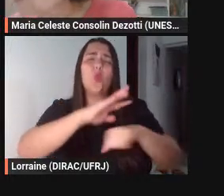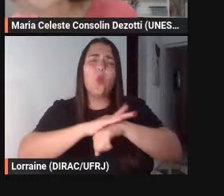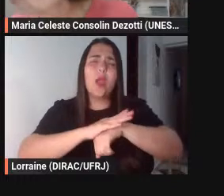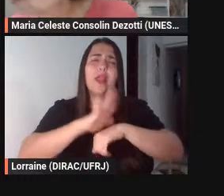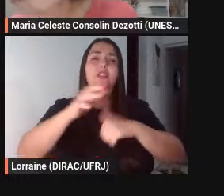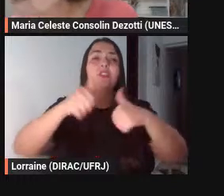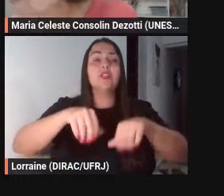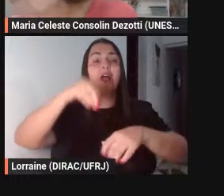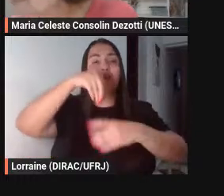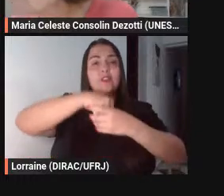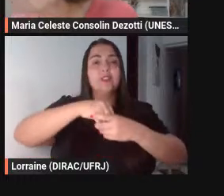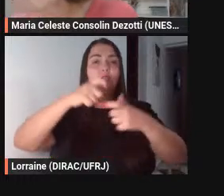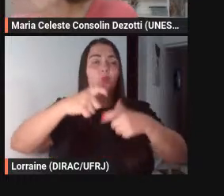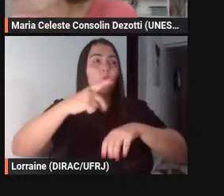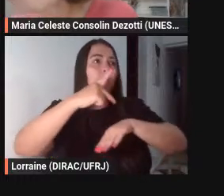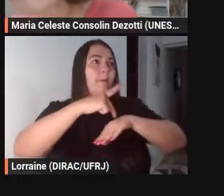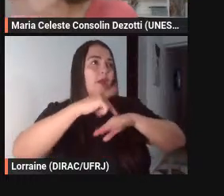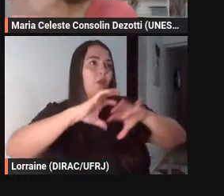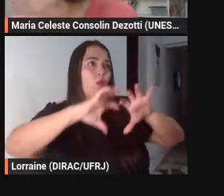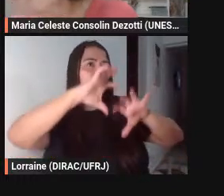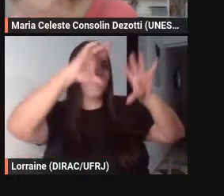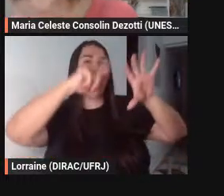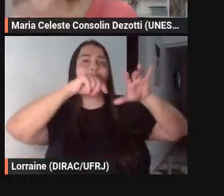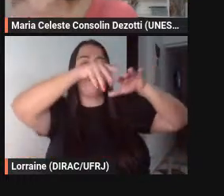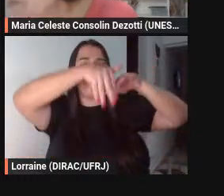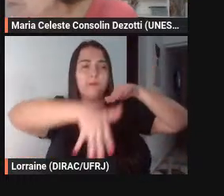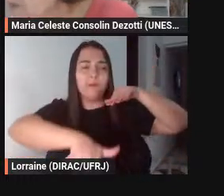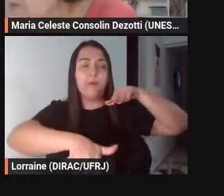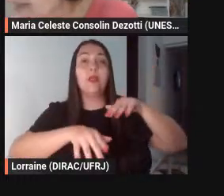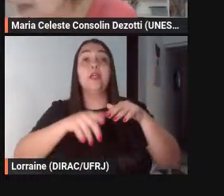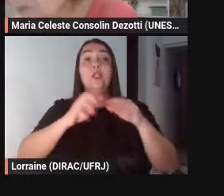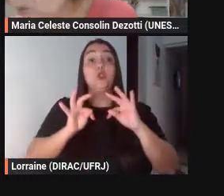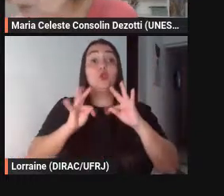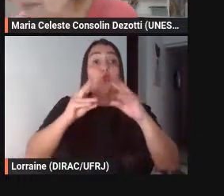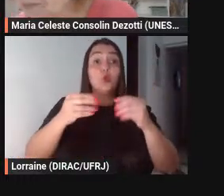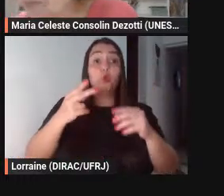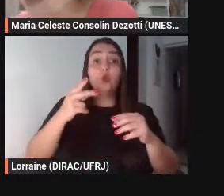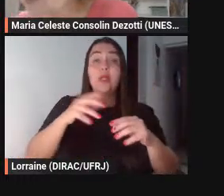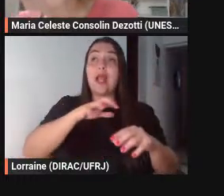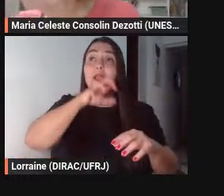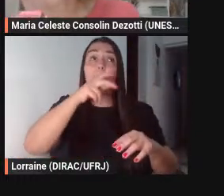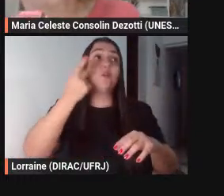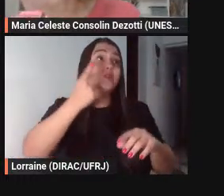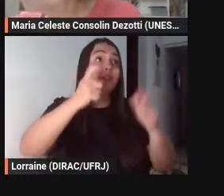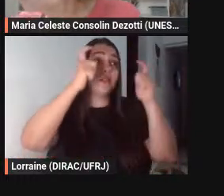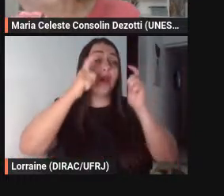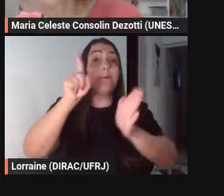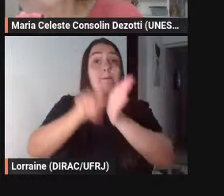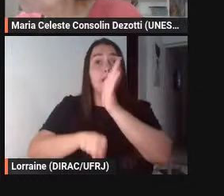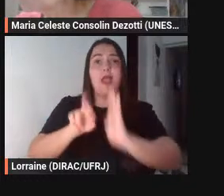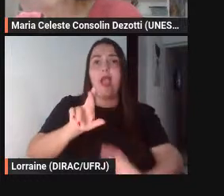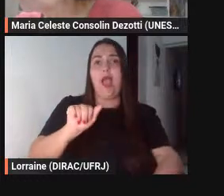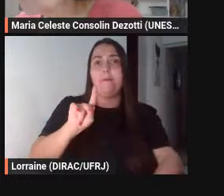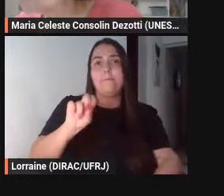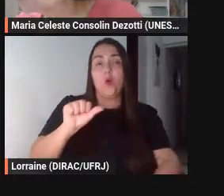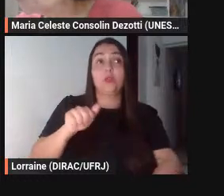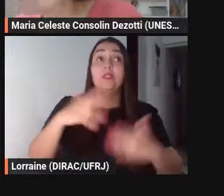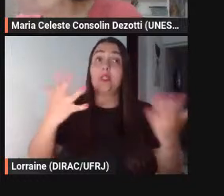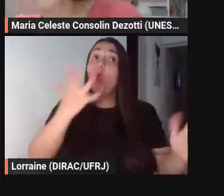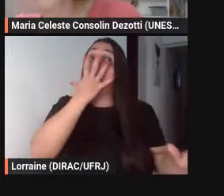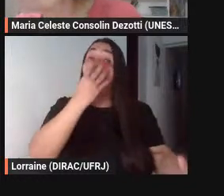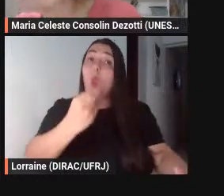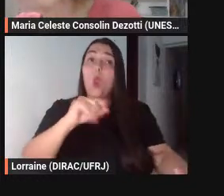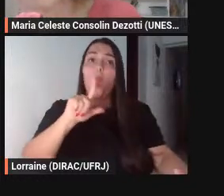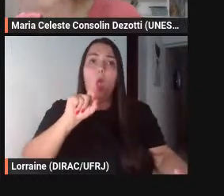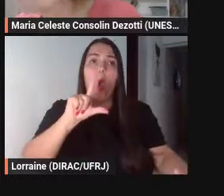todos os animais fizeram uma visita ao rei menos a raposa foi então que o lobo aproveitou a